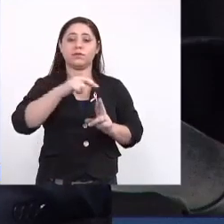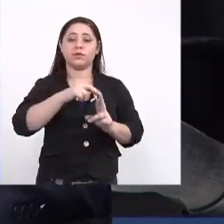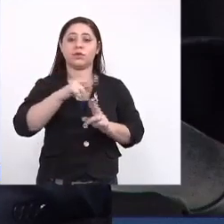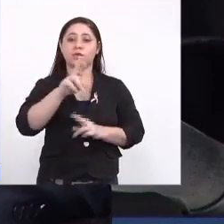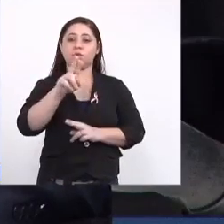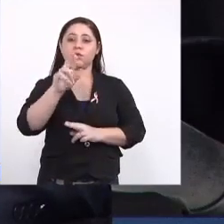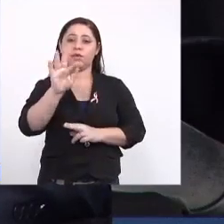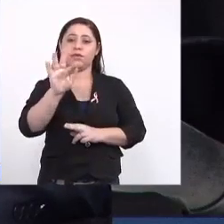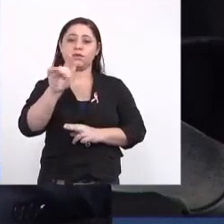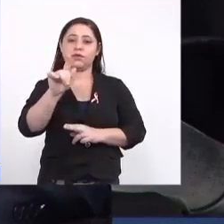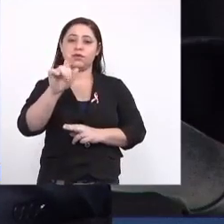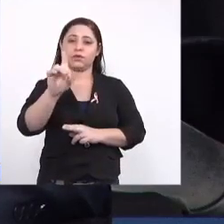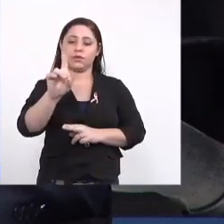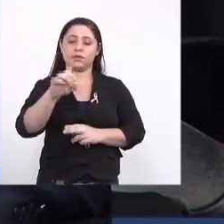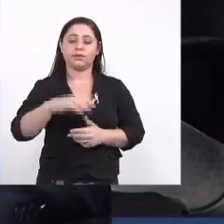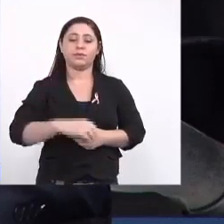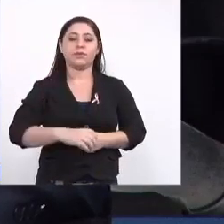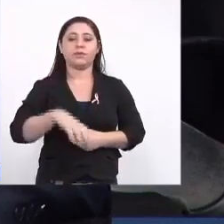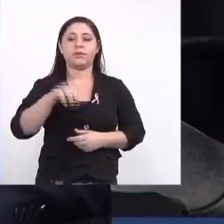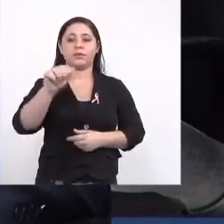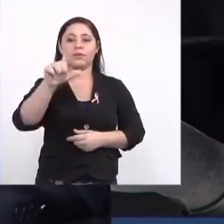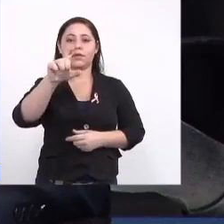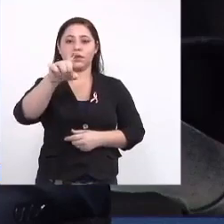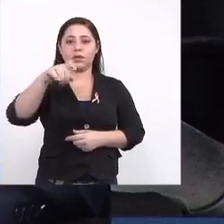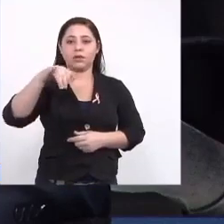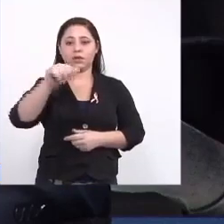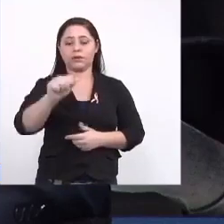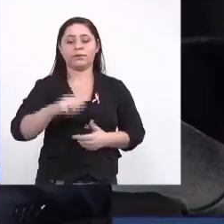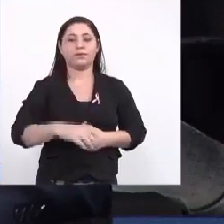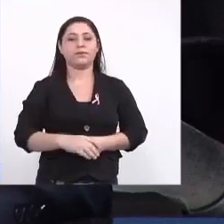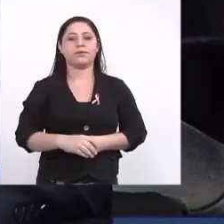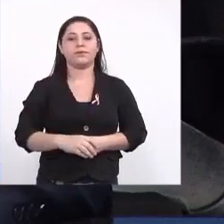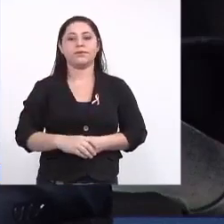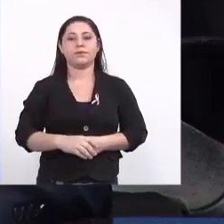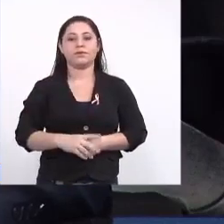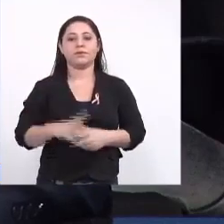Alexia Grisolia, representando...